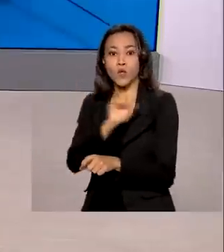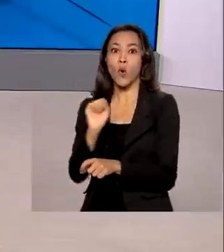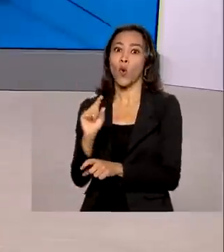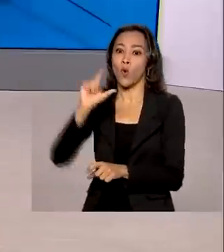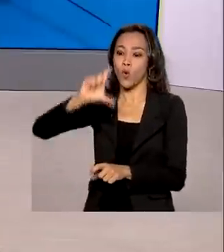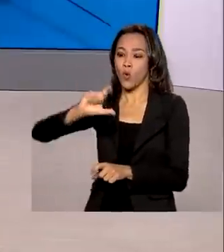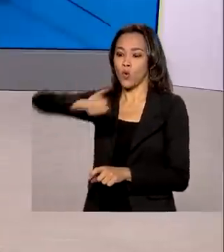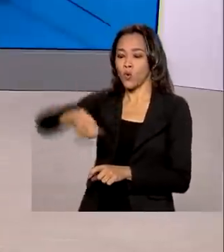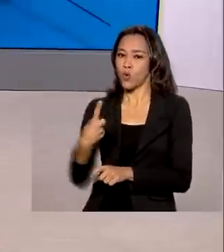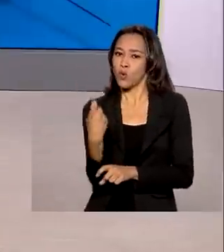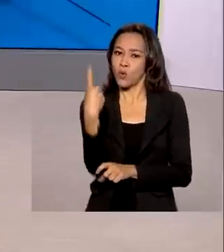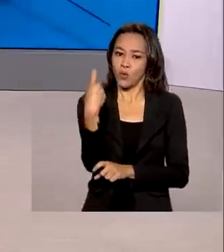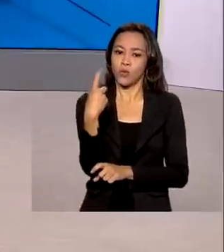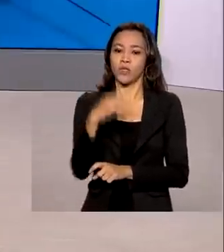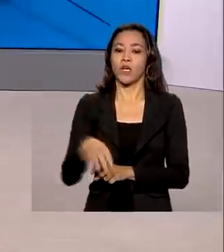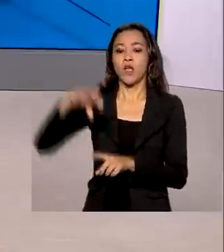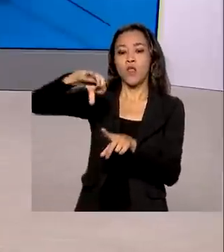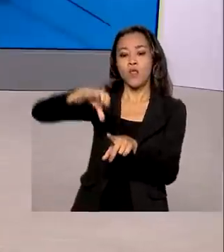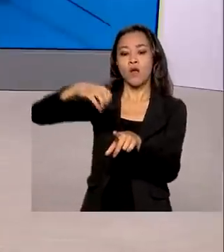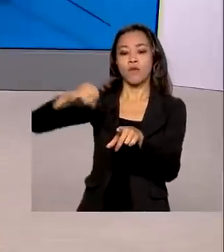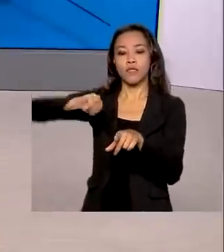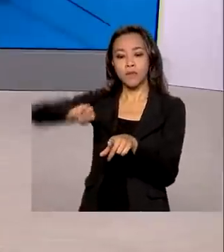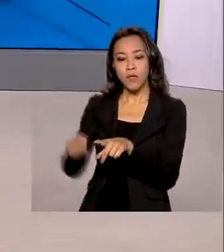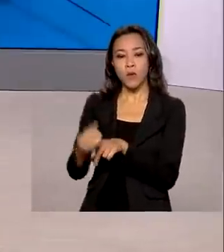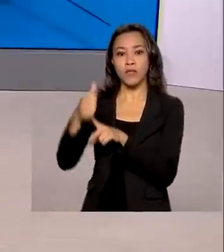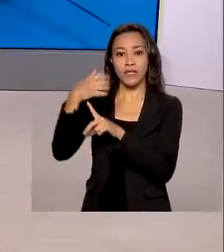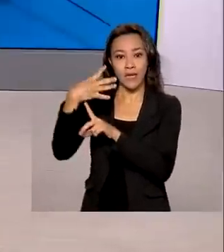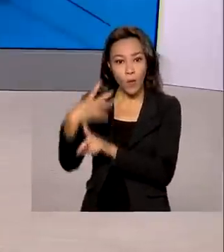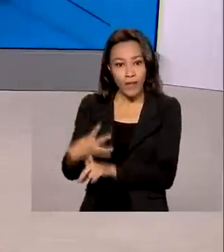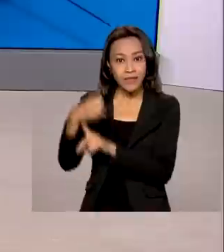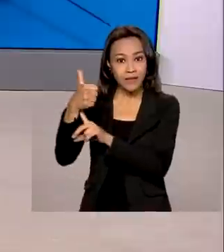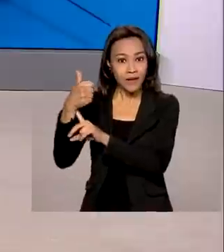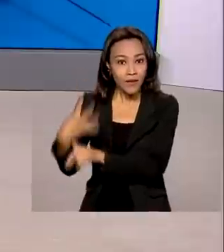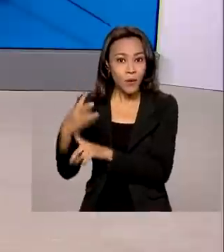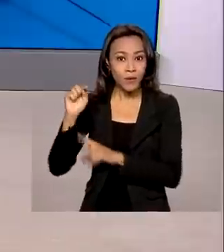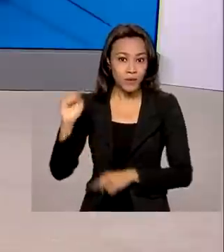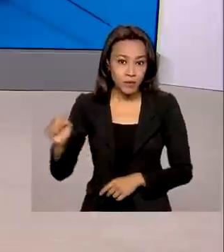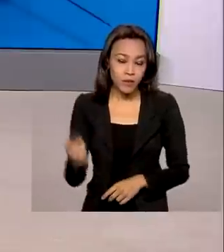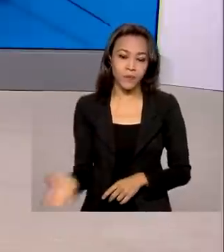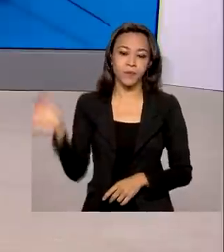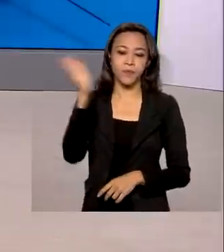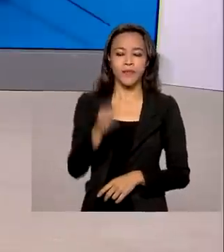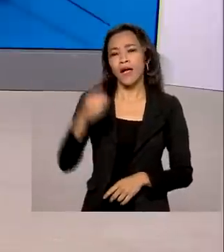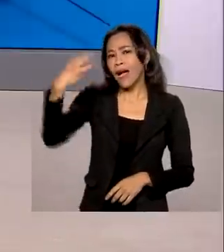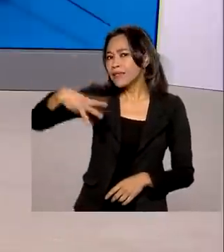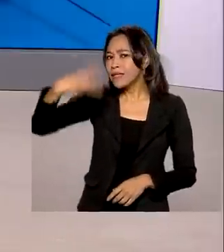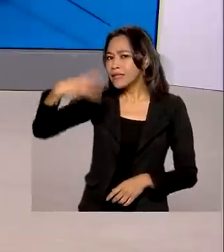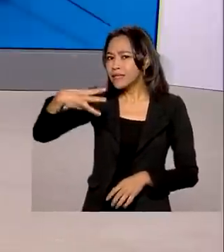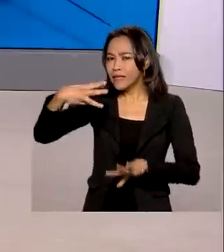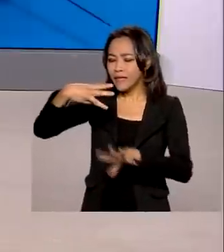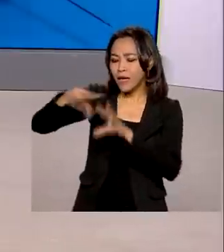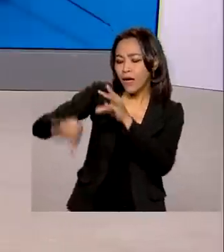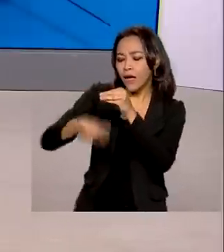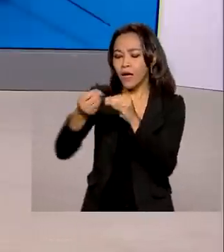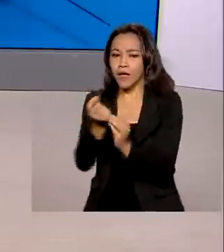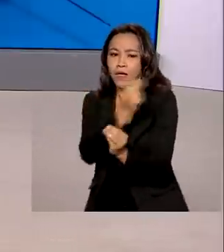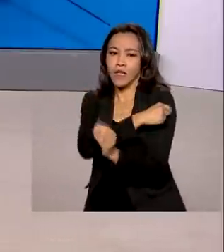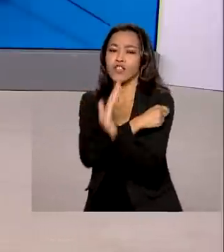90 milhões, 414 mil. Já a terceira dose foi aplicada em mais de